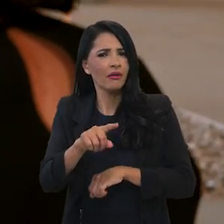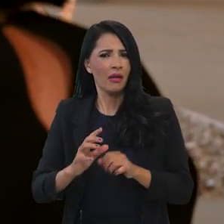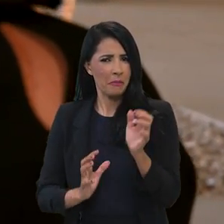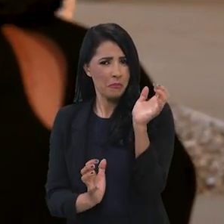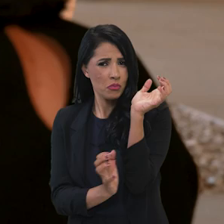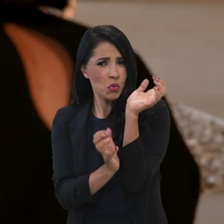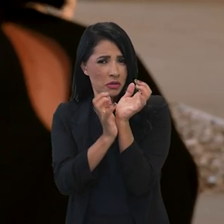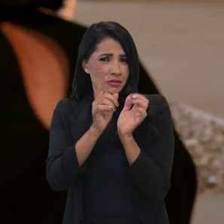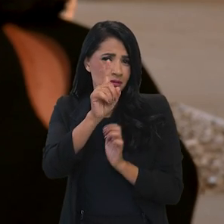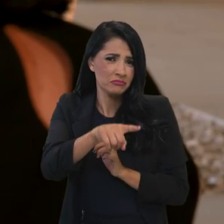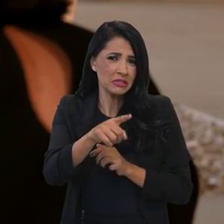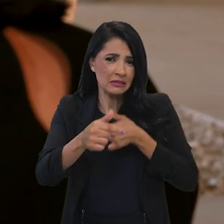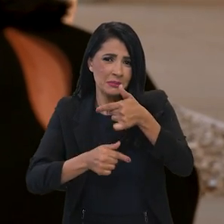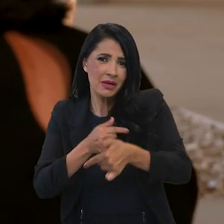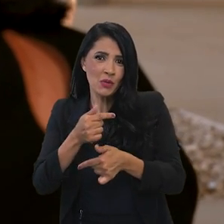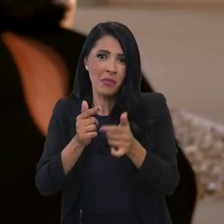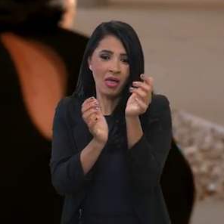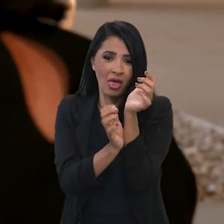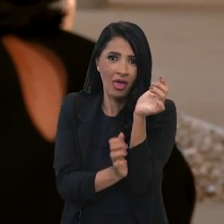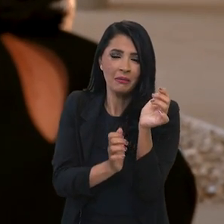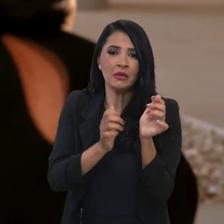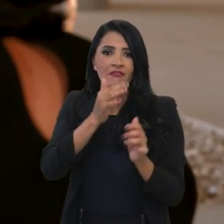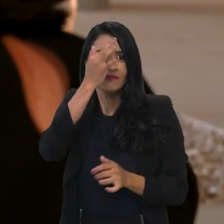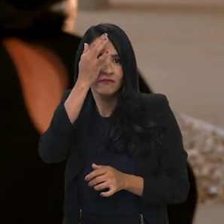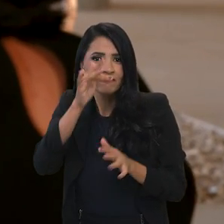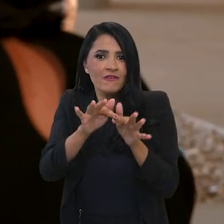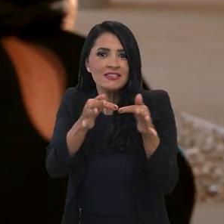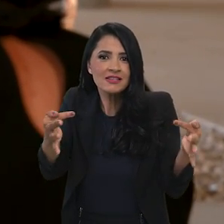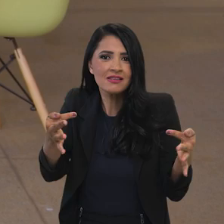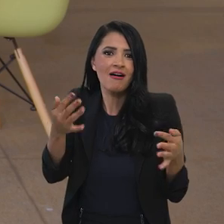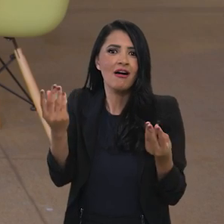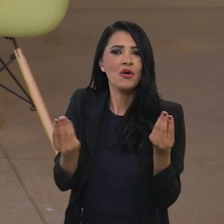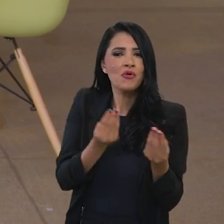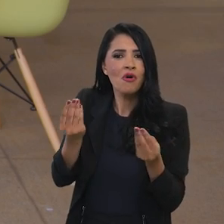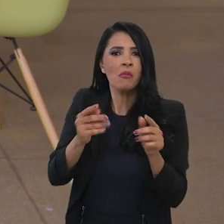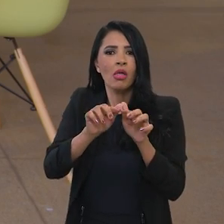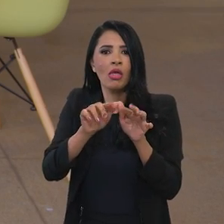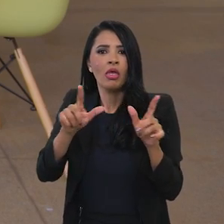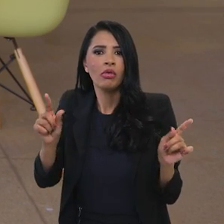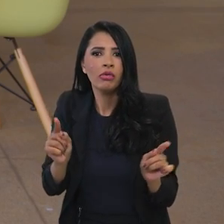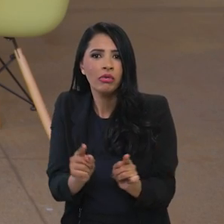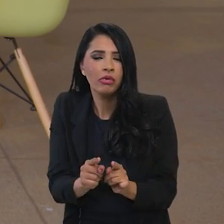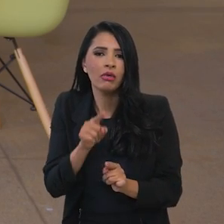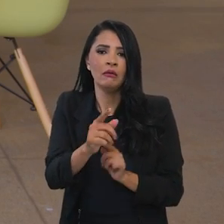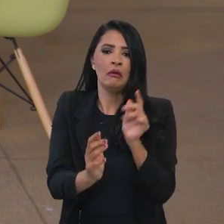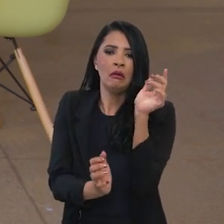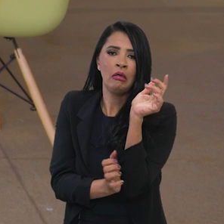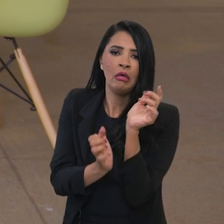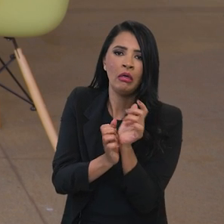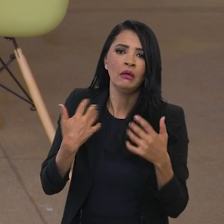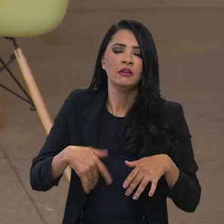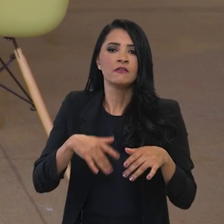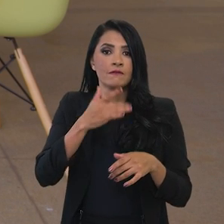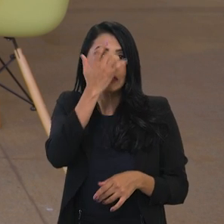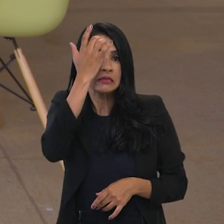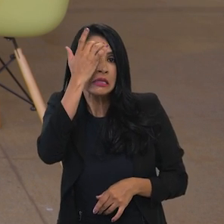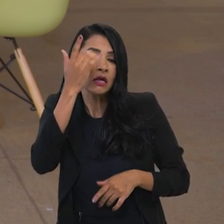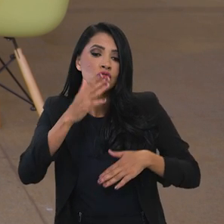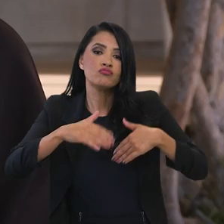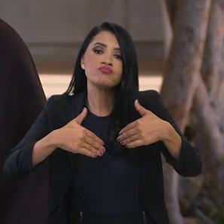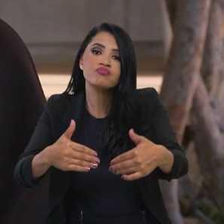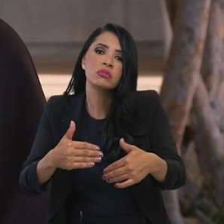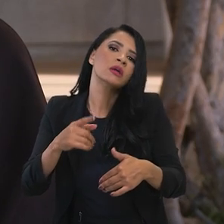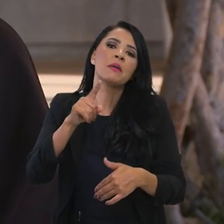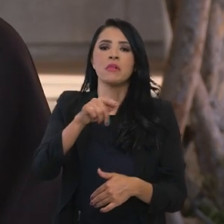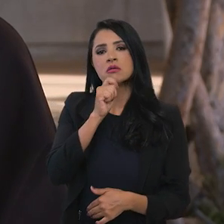facilitando processos, mas ainda é algo que no Brasil é difícil um pouco ainda. É, em todos os países o desafio